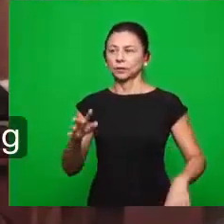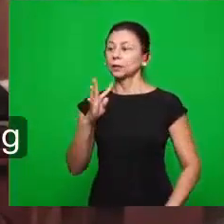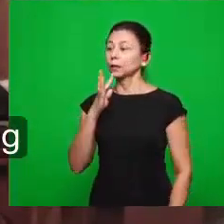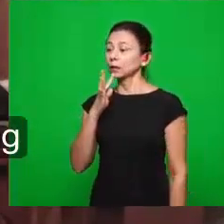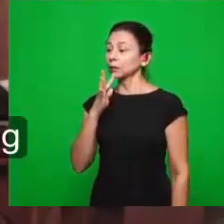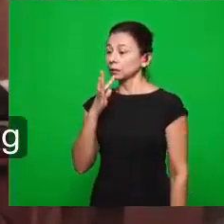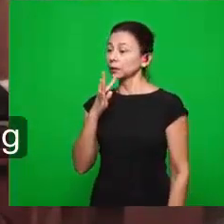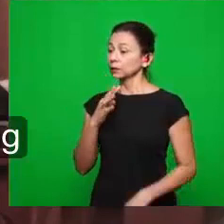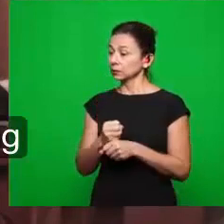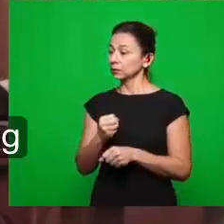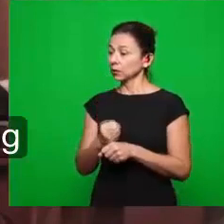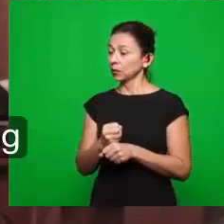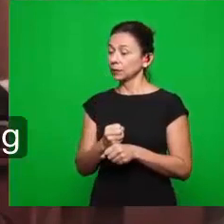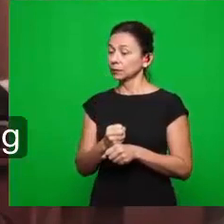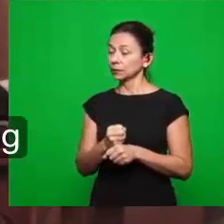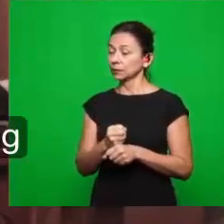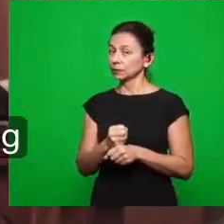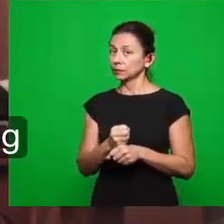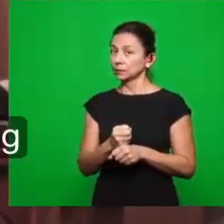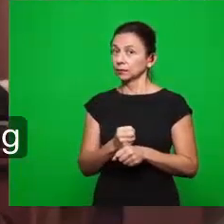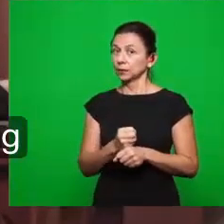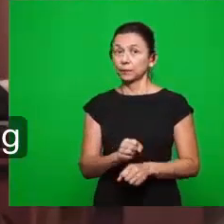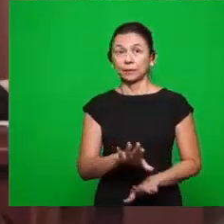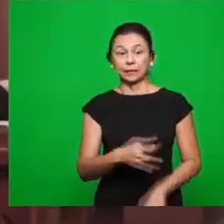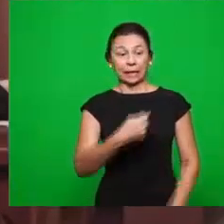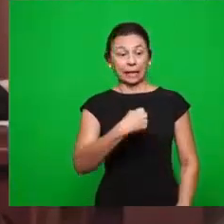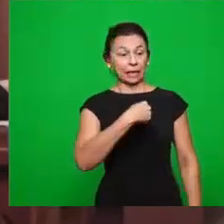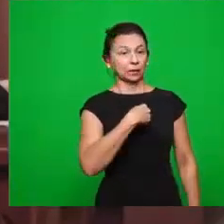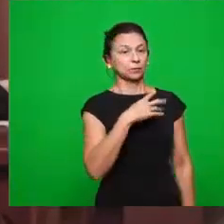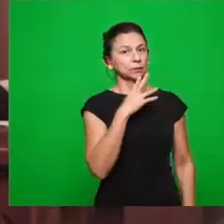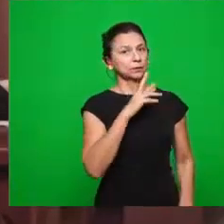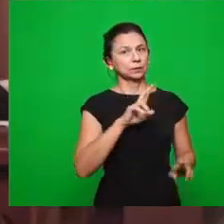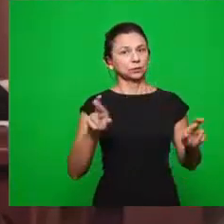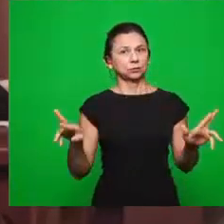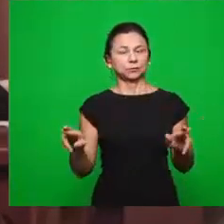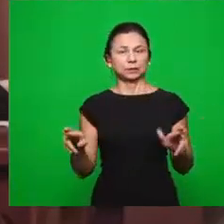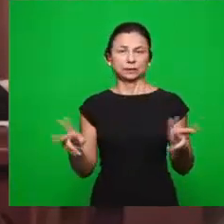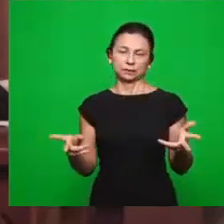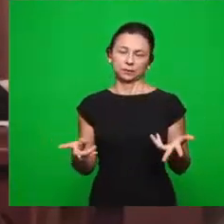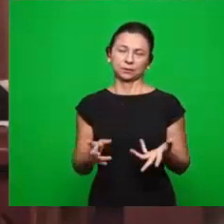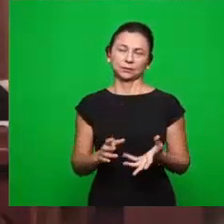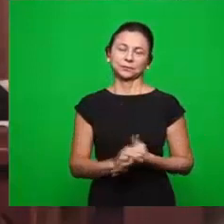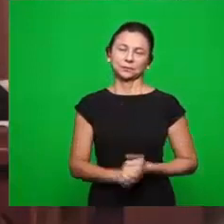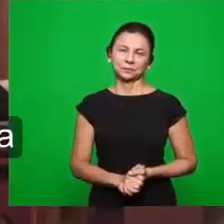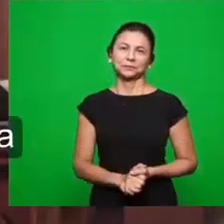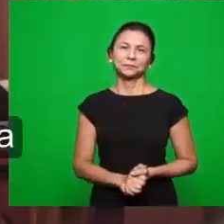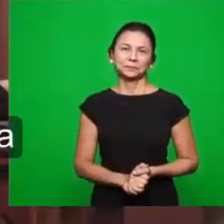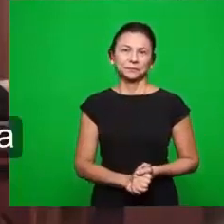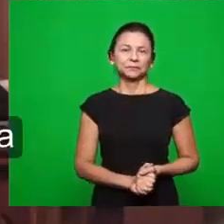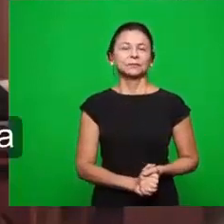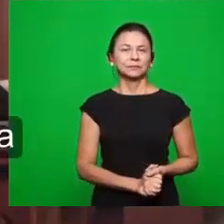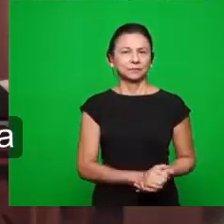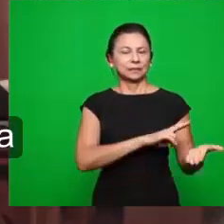Então nós vamos ver todos os textos assim. Conheço as tuas obras. Todas as cartas,